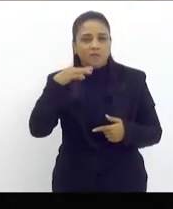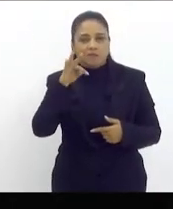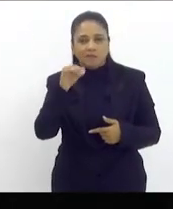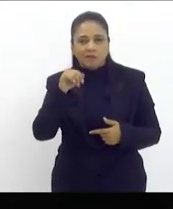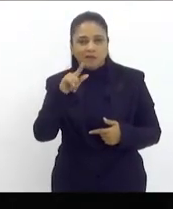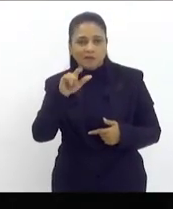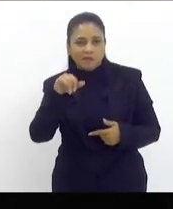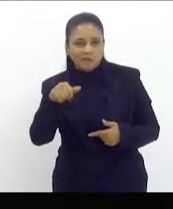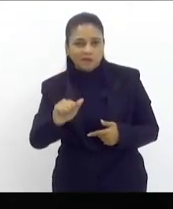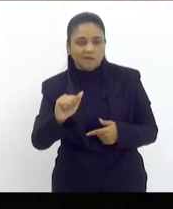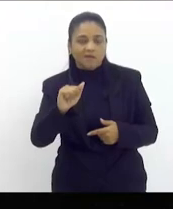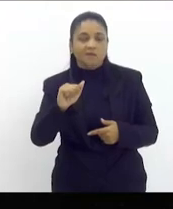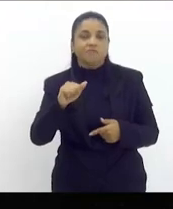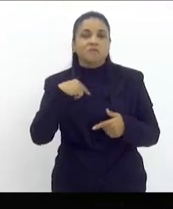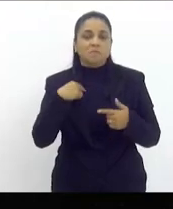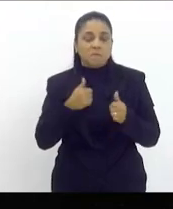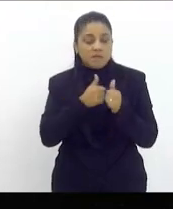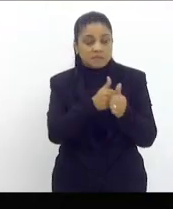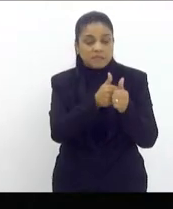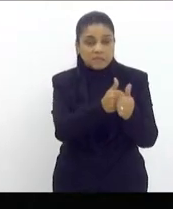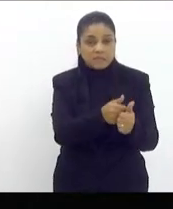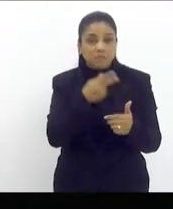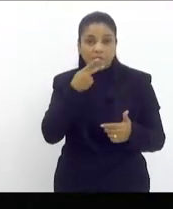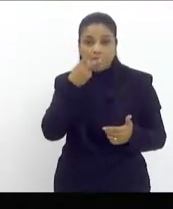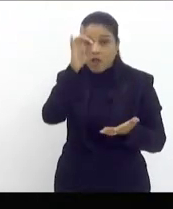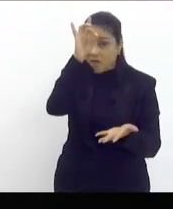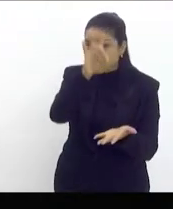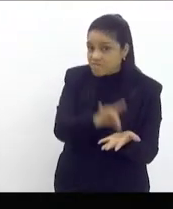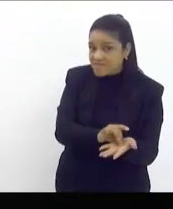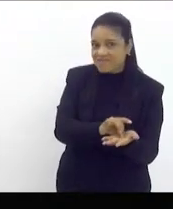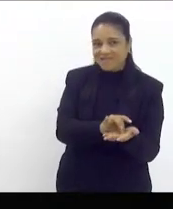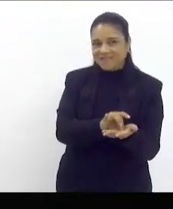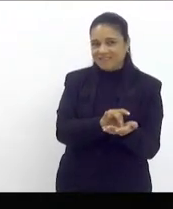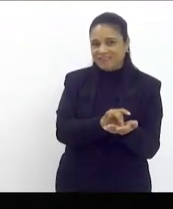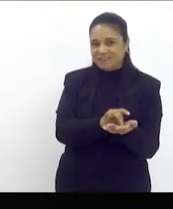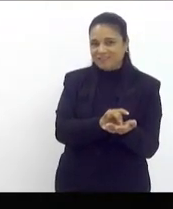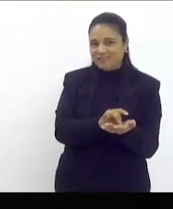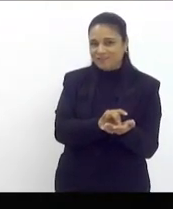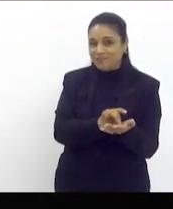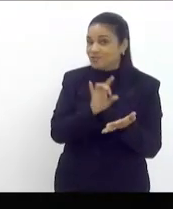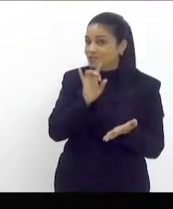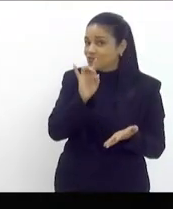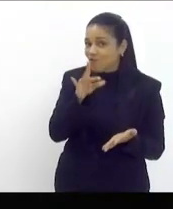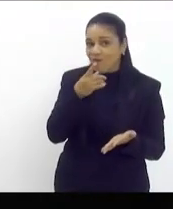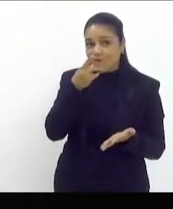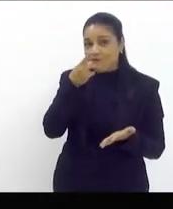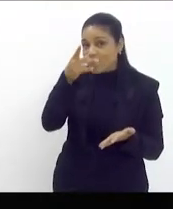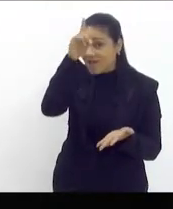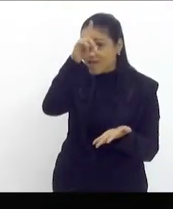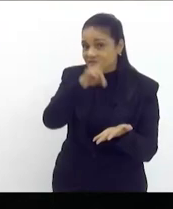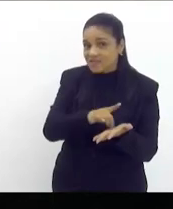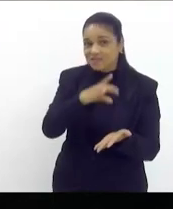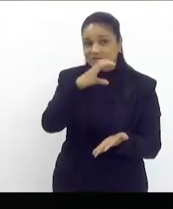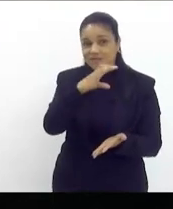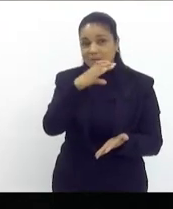está sendo perseguida por falar a verdade nada mais do que a verdade na CPI que tenta criminalizar